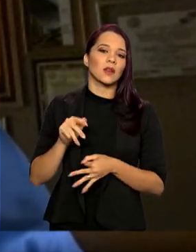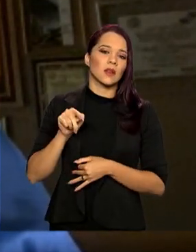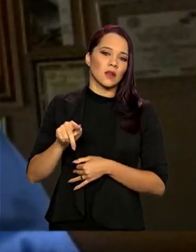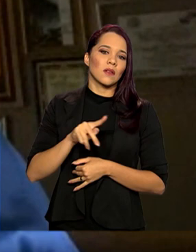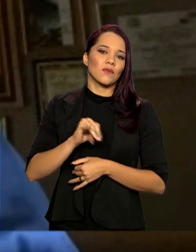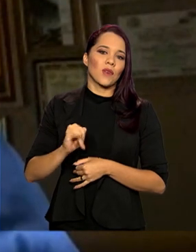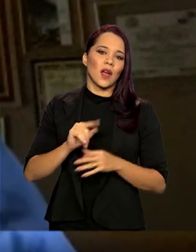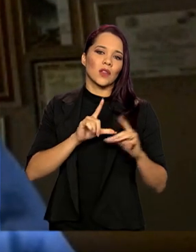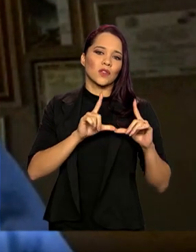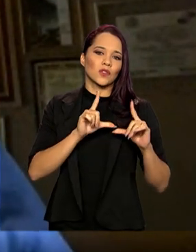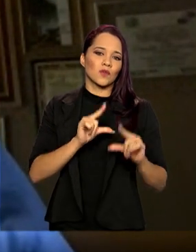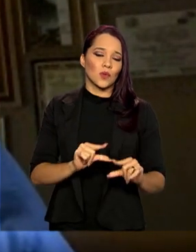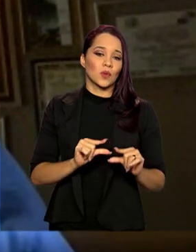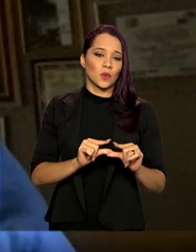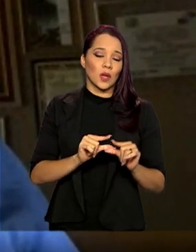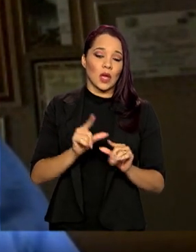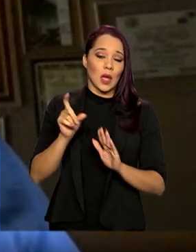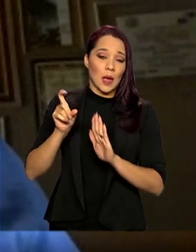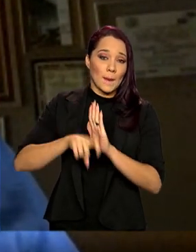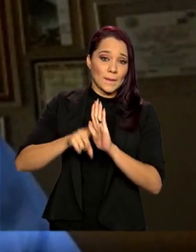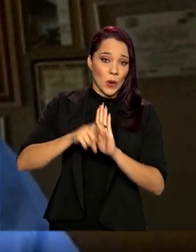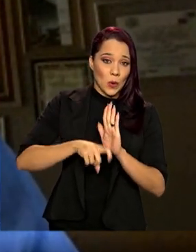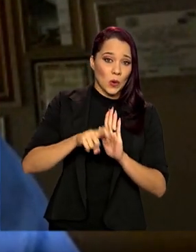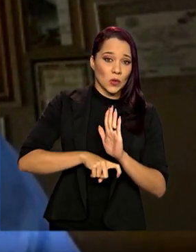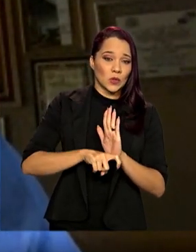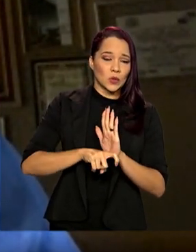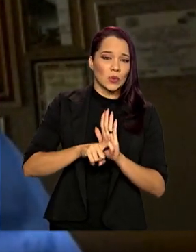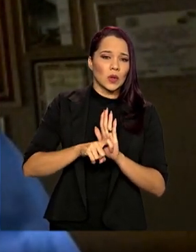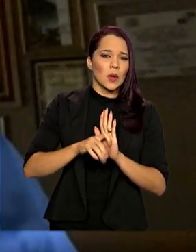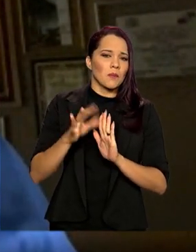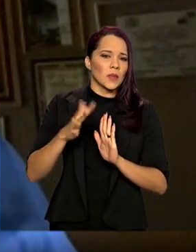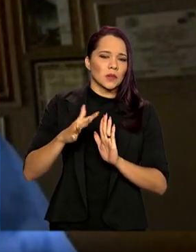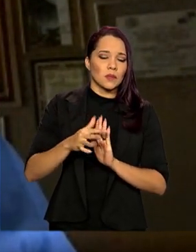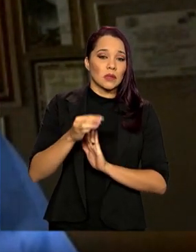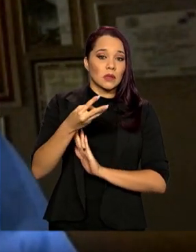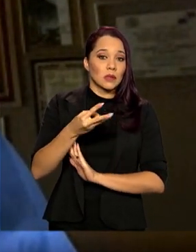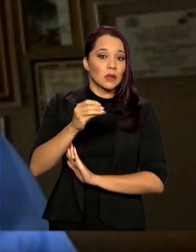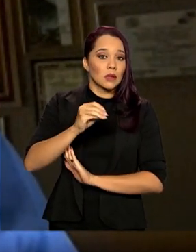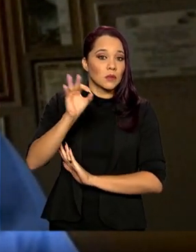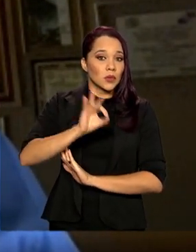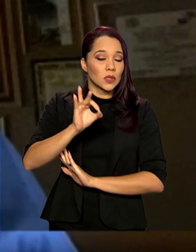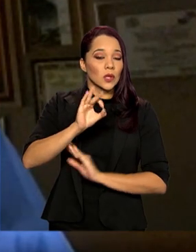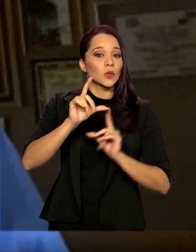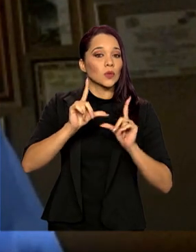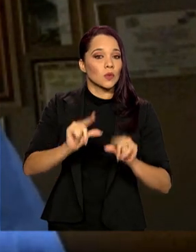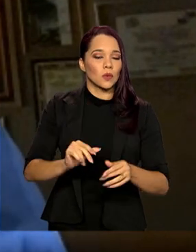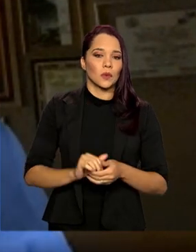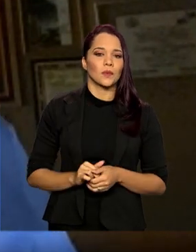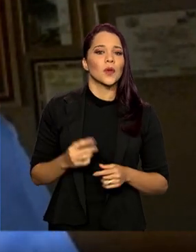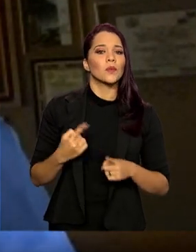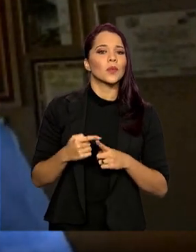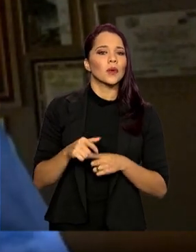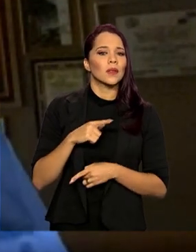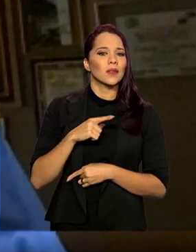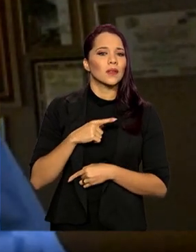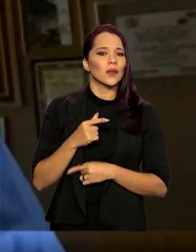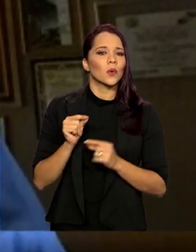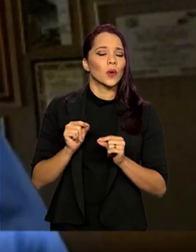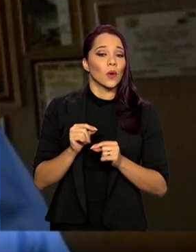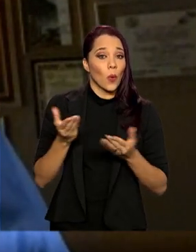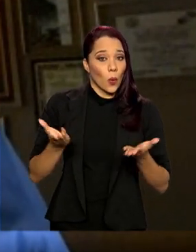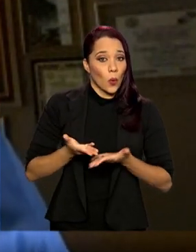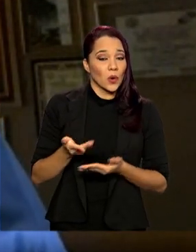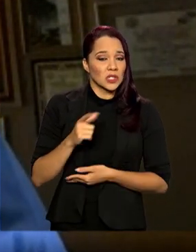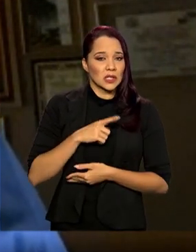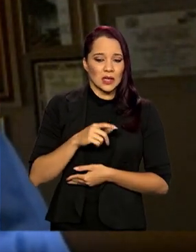reduzir a atual carga tributária brasileira, as alíquotas, em mais de 30%. Porque elas geram hoje